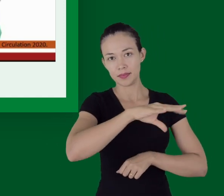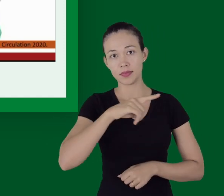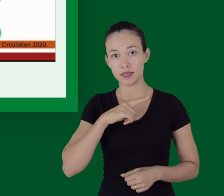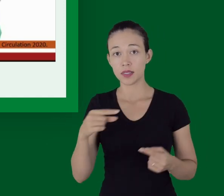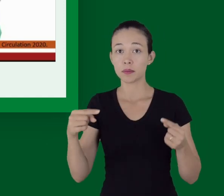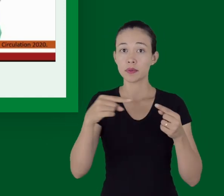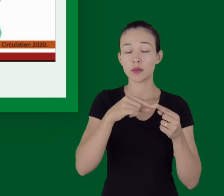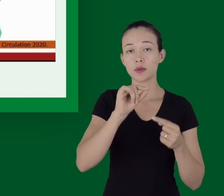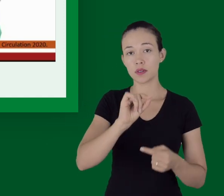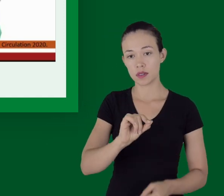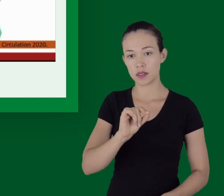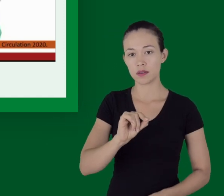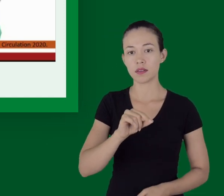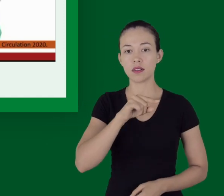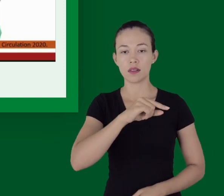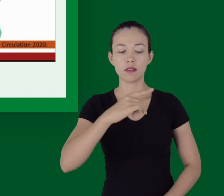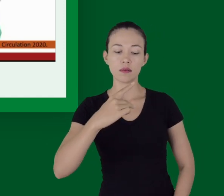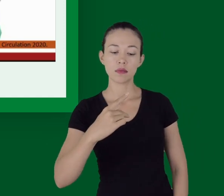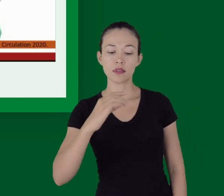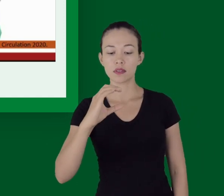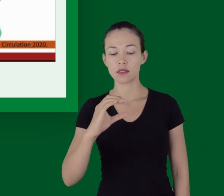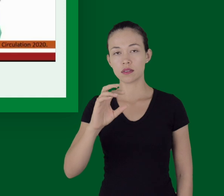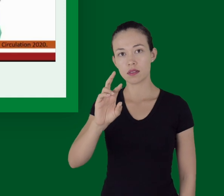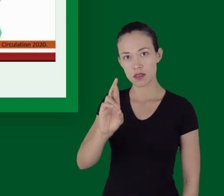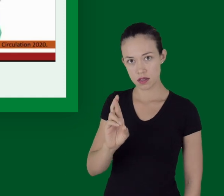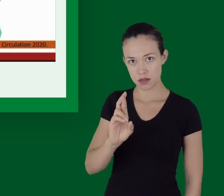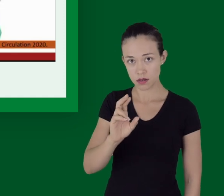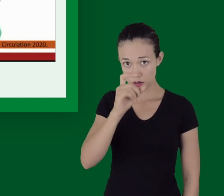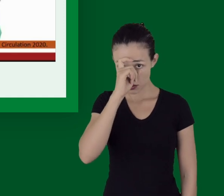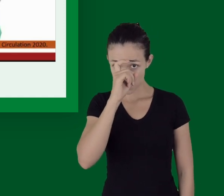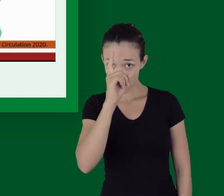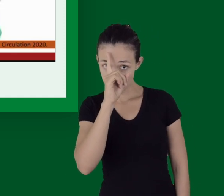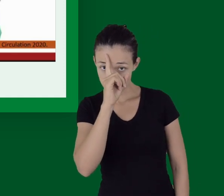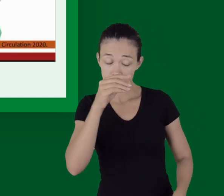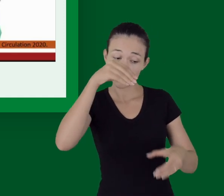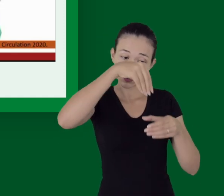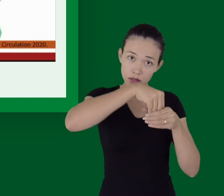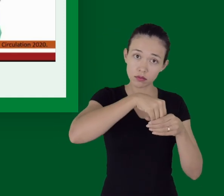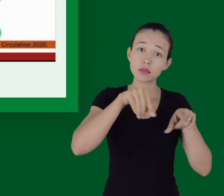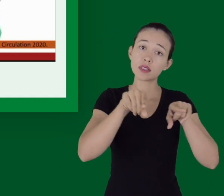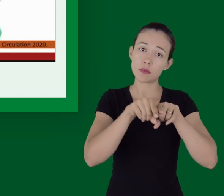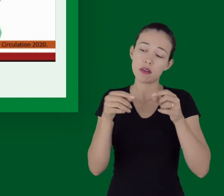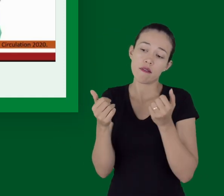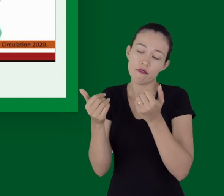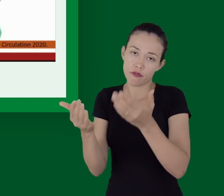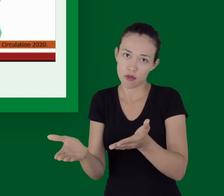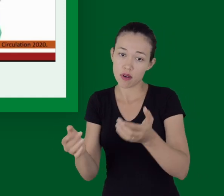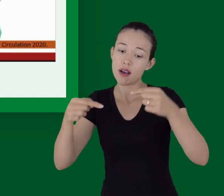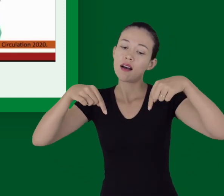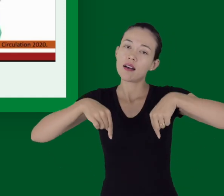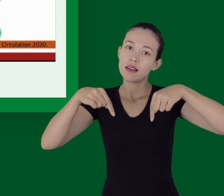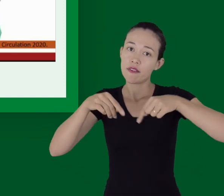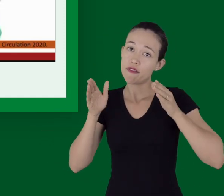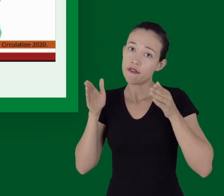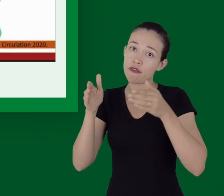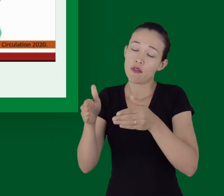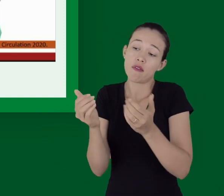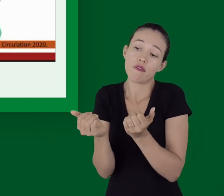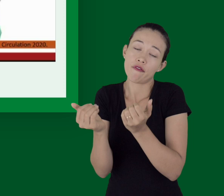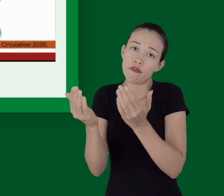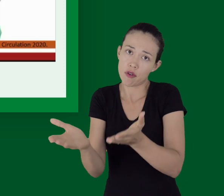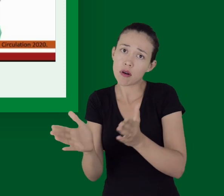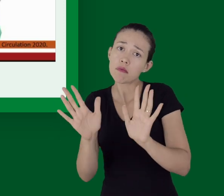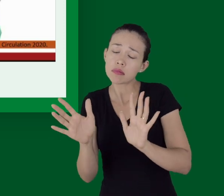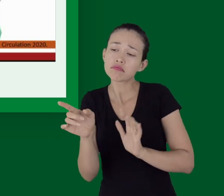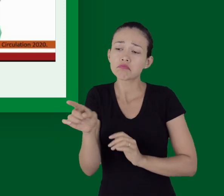para adultos. Nessa aula, nosso foco vai ser o extra-hospitalar, mas tudo pode ser aplicado ao intra-hospitalar. E